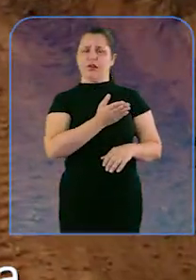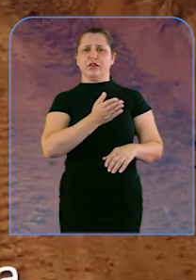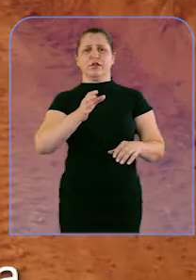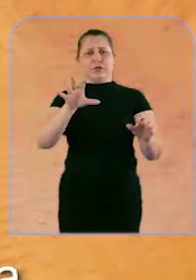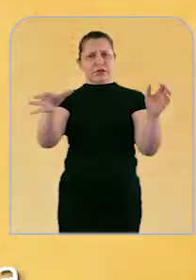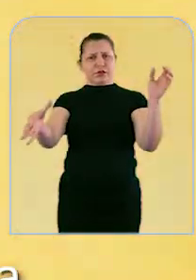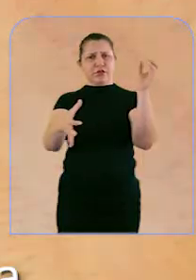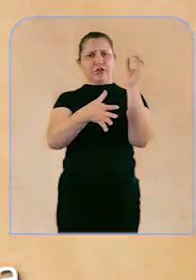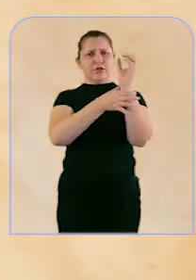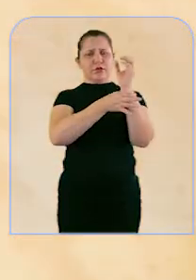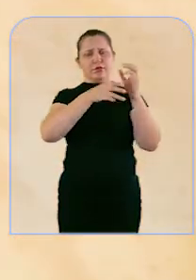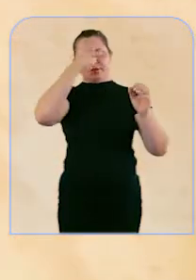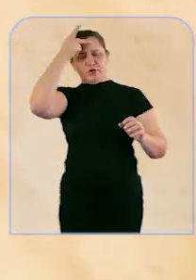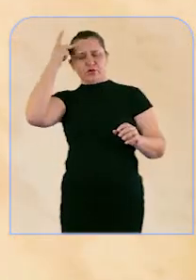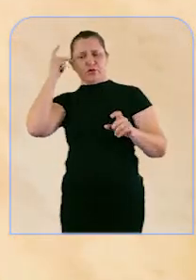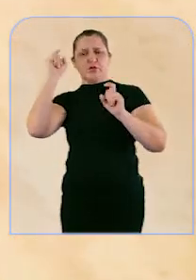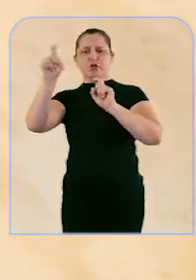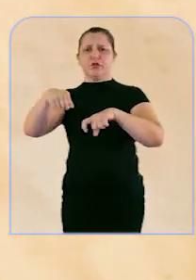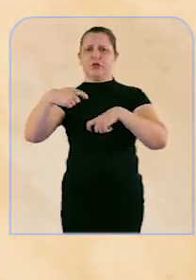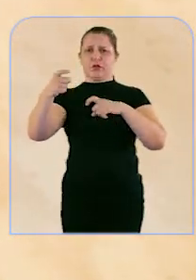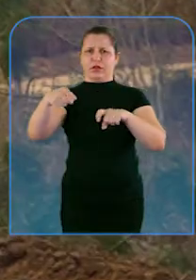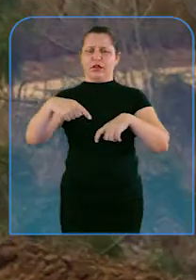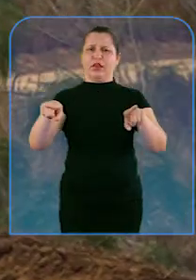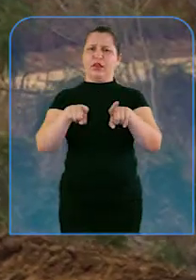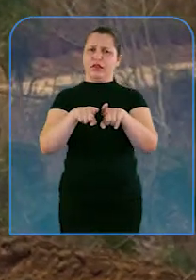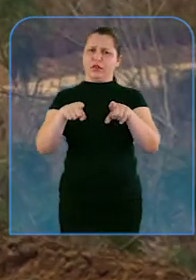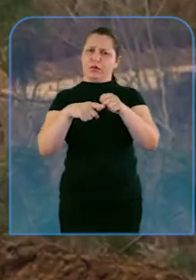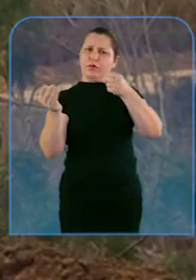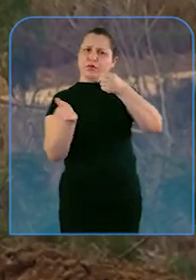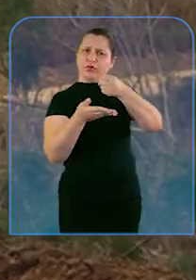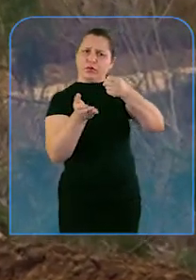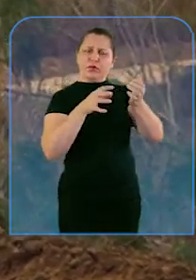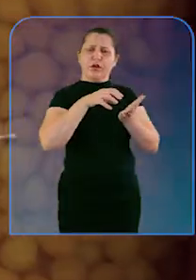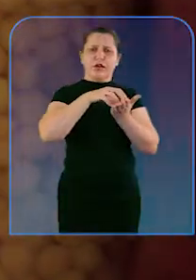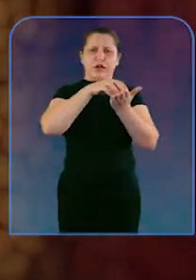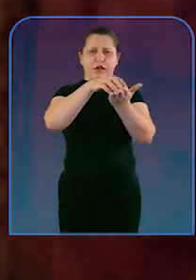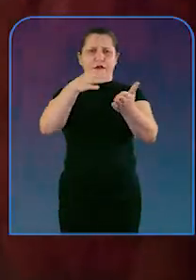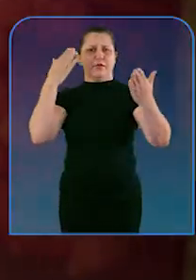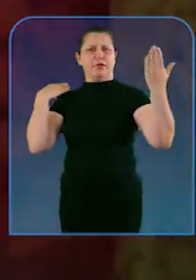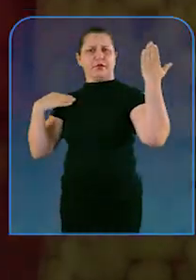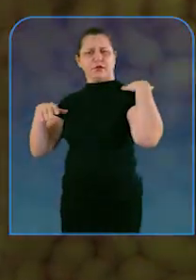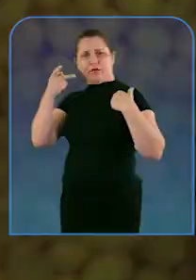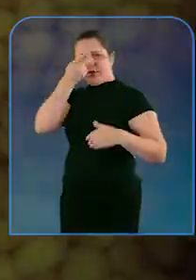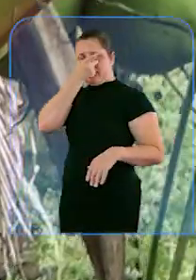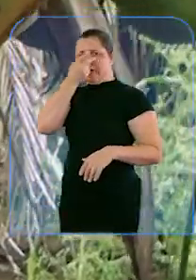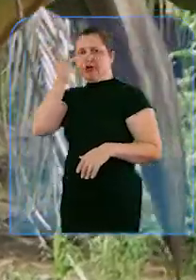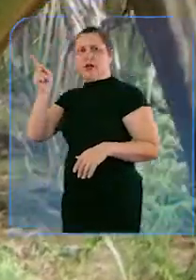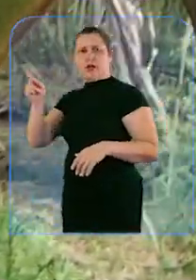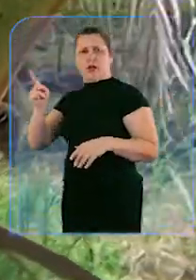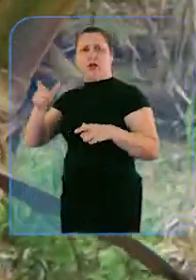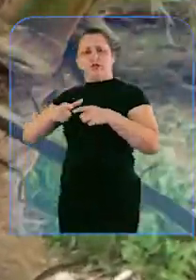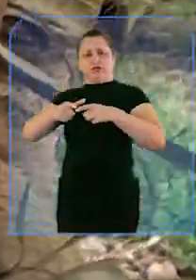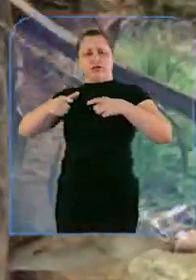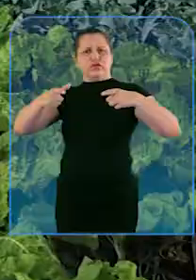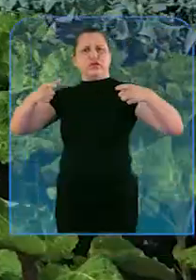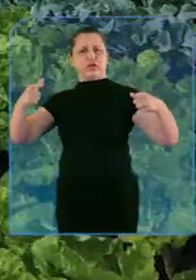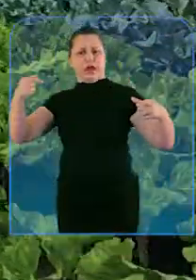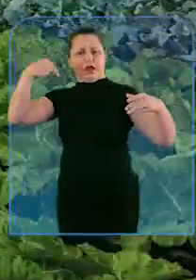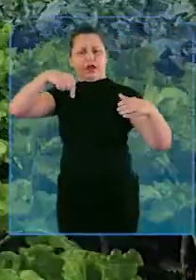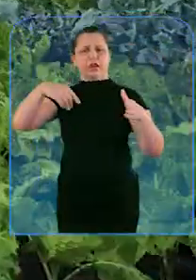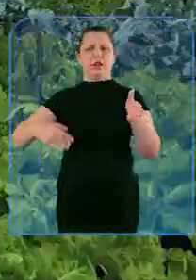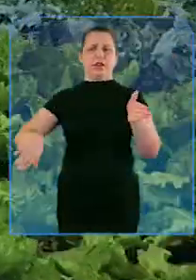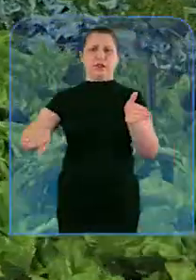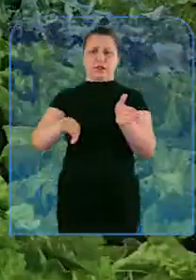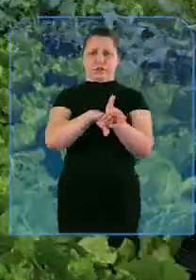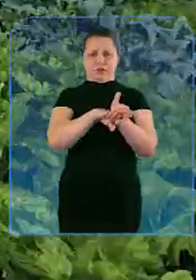para mais segurança aos moradores do campo, escoamento da produção e agroturismo. Um segmento que adquire cada